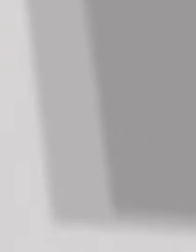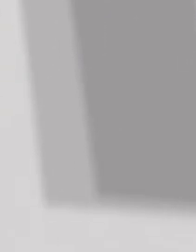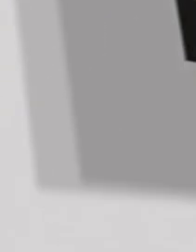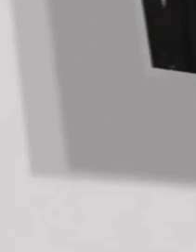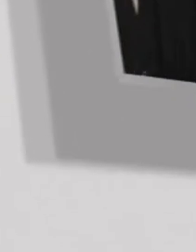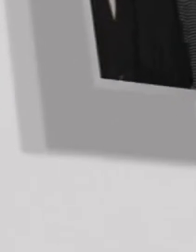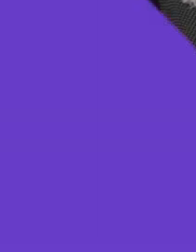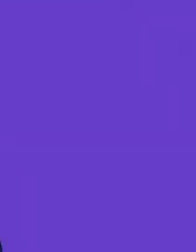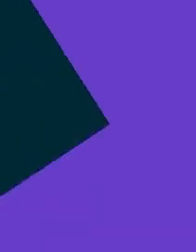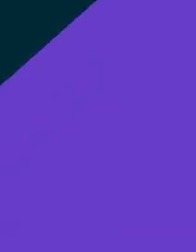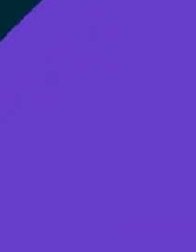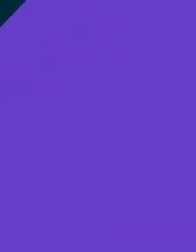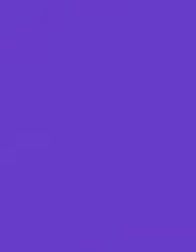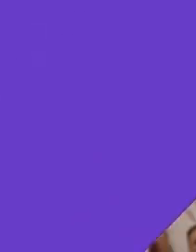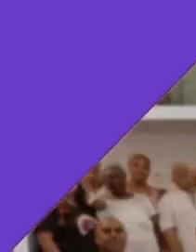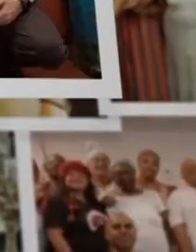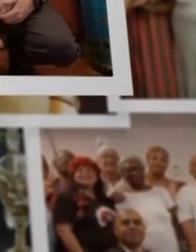final